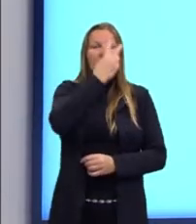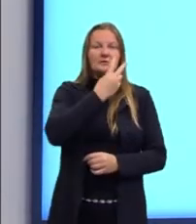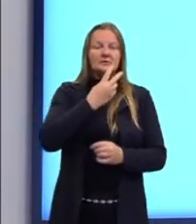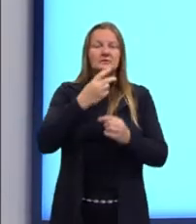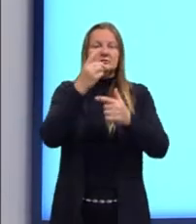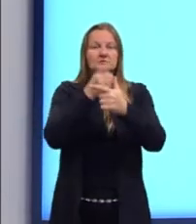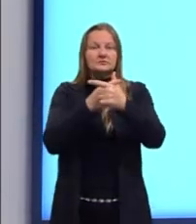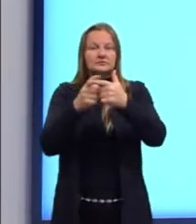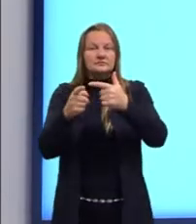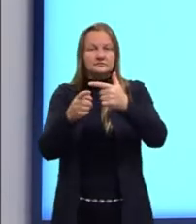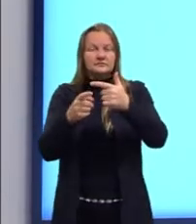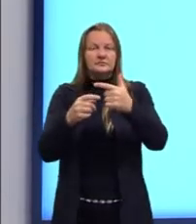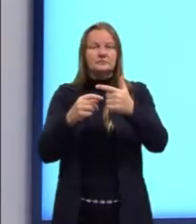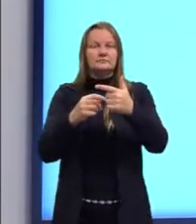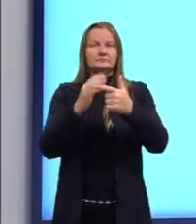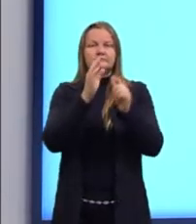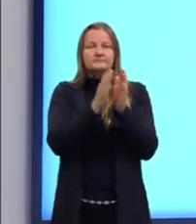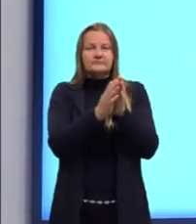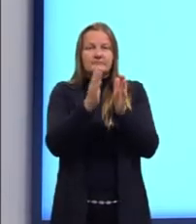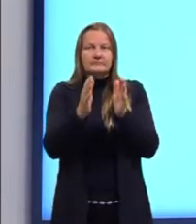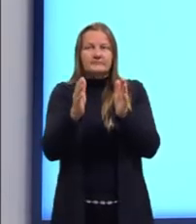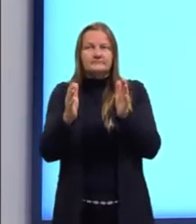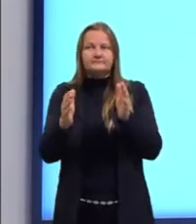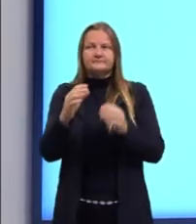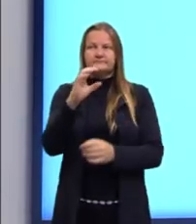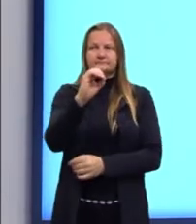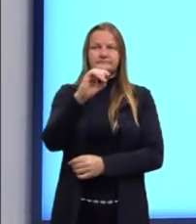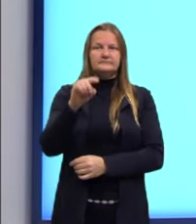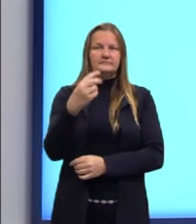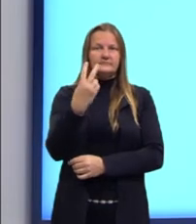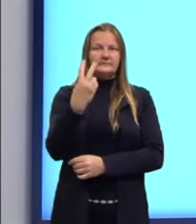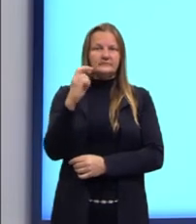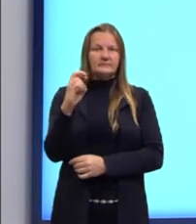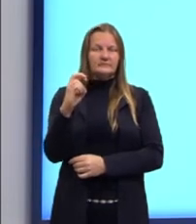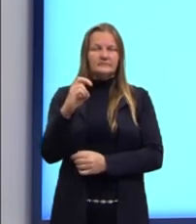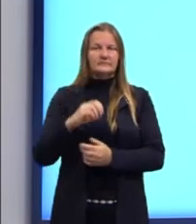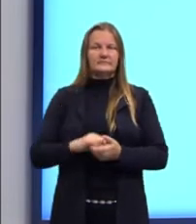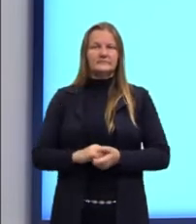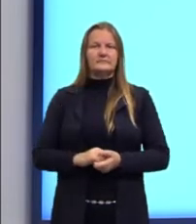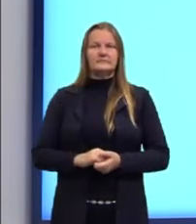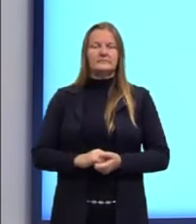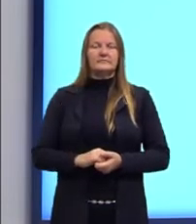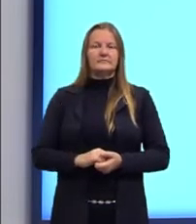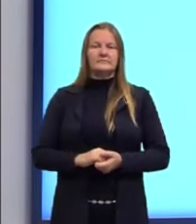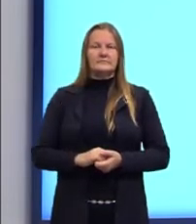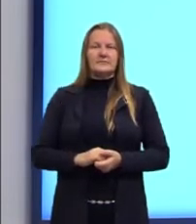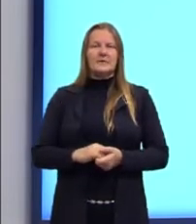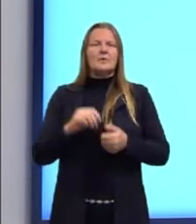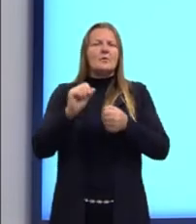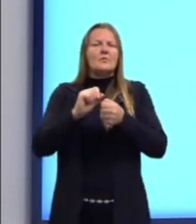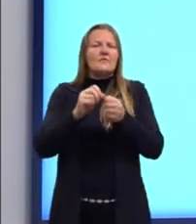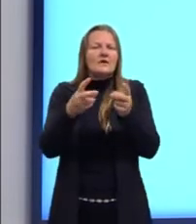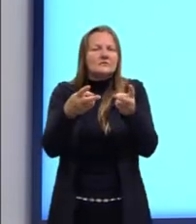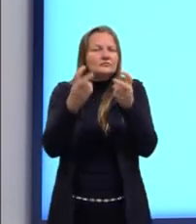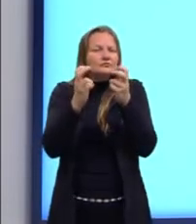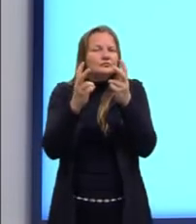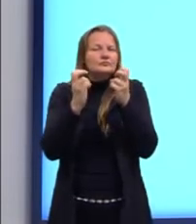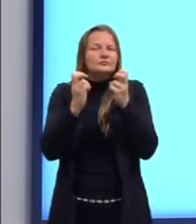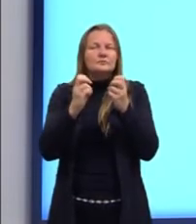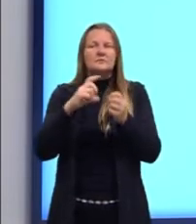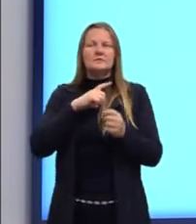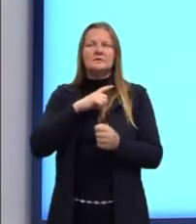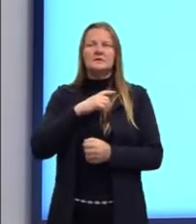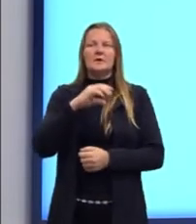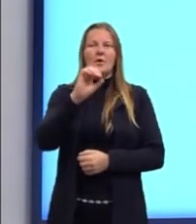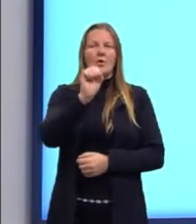em intervalos, cada intervalo de 0,25 hora. O que eu identifiquei então? Que eu teria